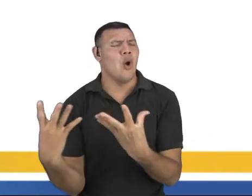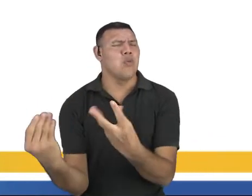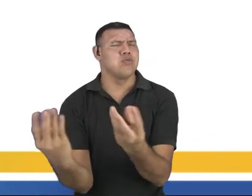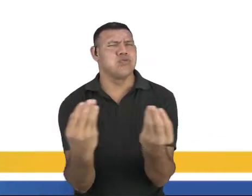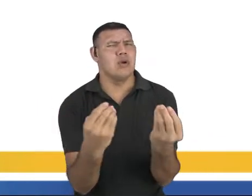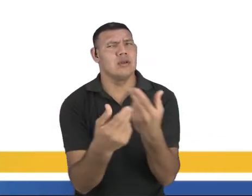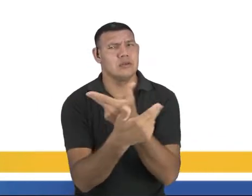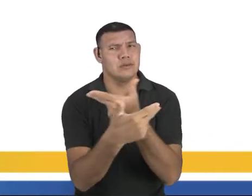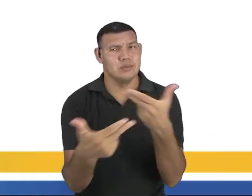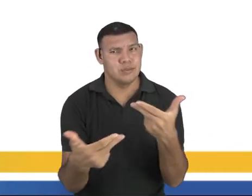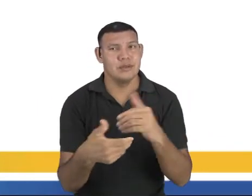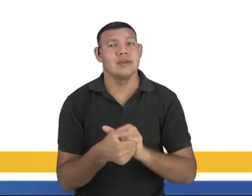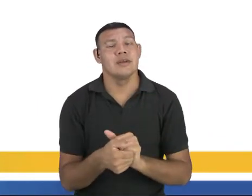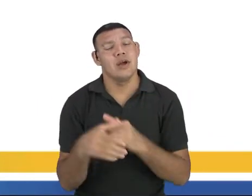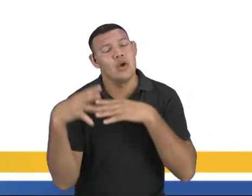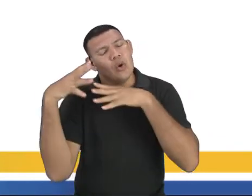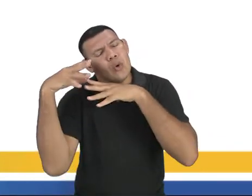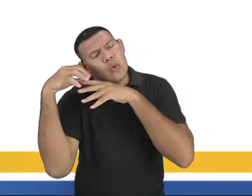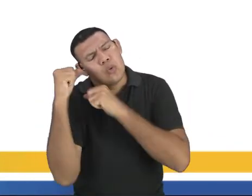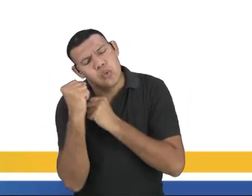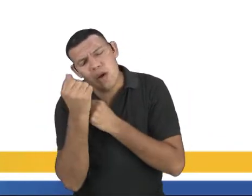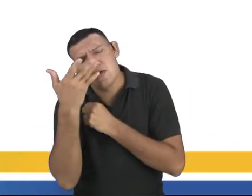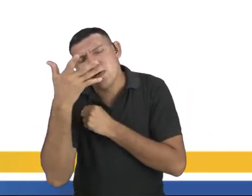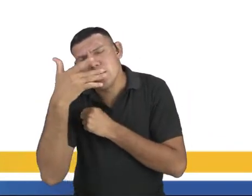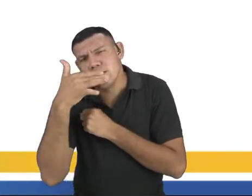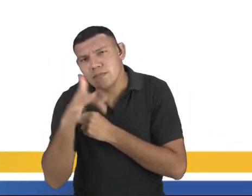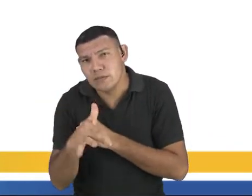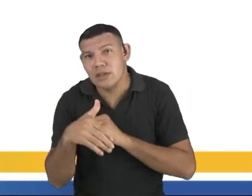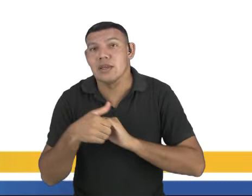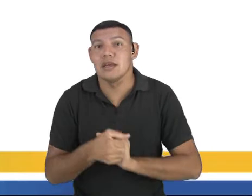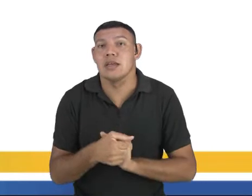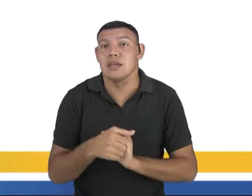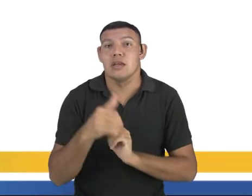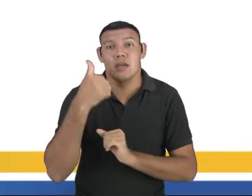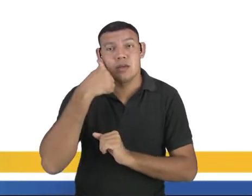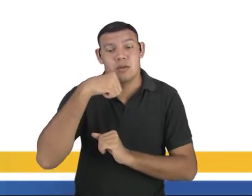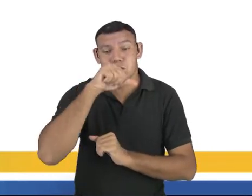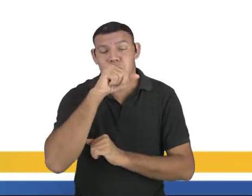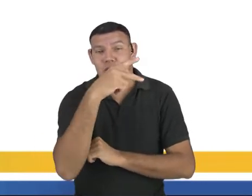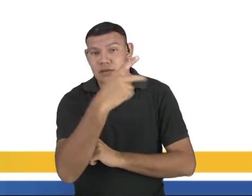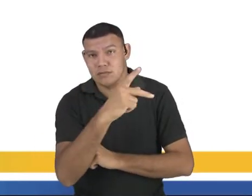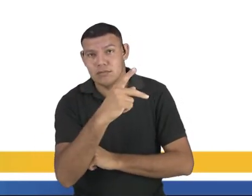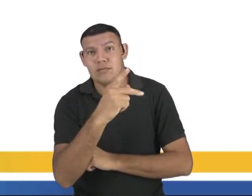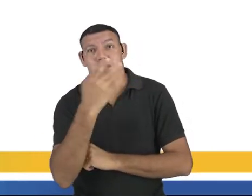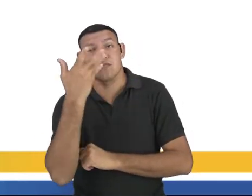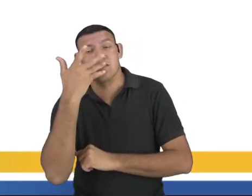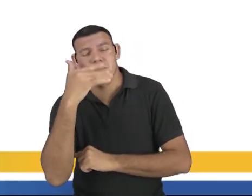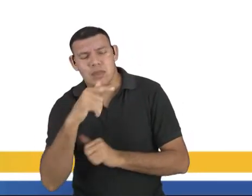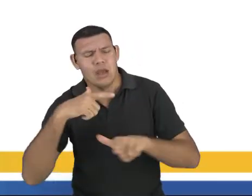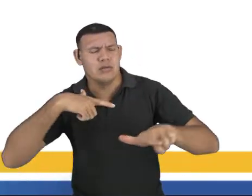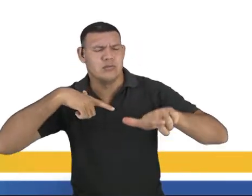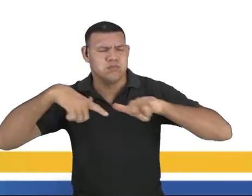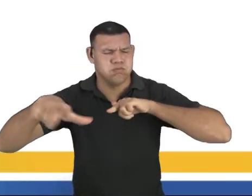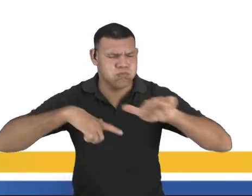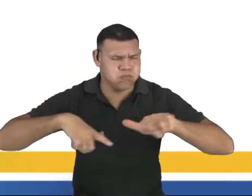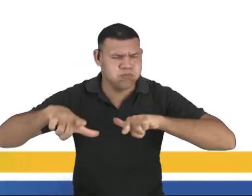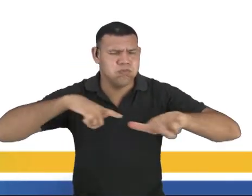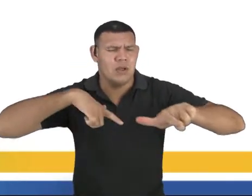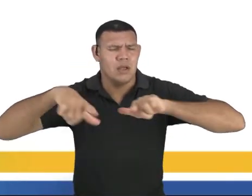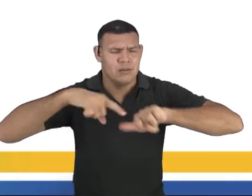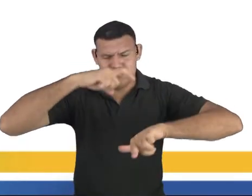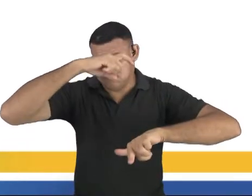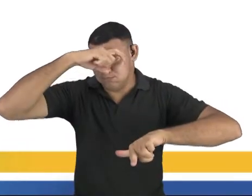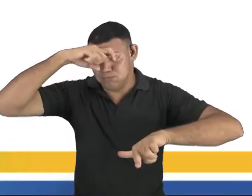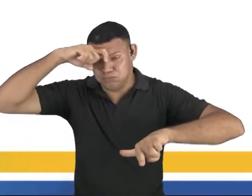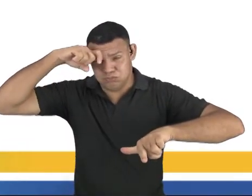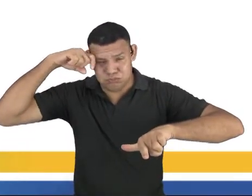Dorme, neném, ou dorme, menino, dorme, que a tua mãe está no campo, menino. Trabalhando, trabalhando, duramente